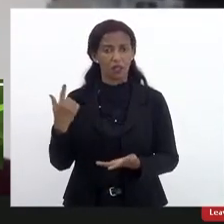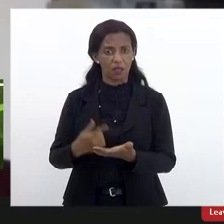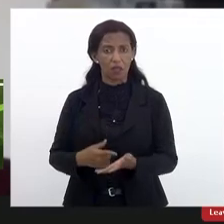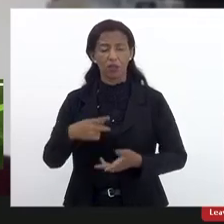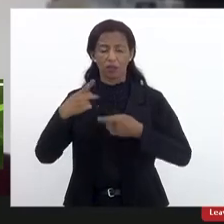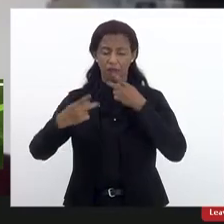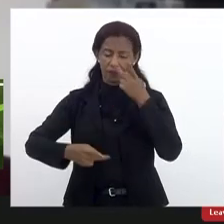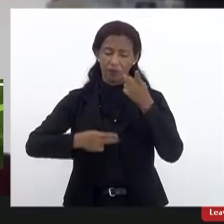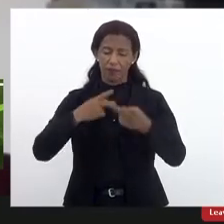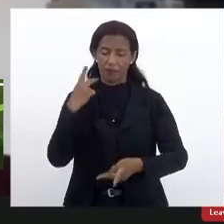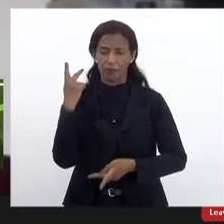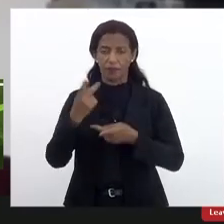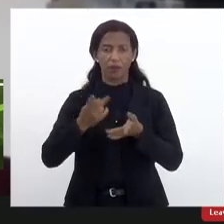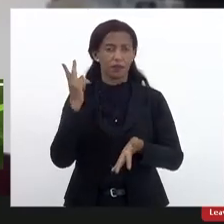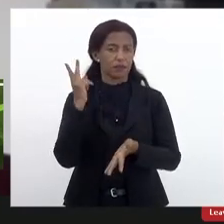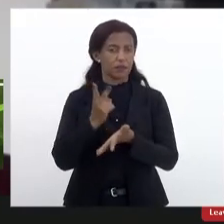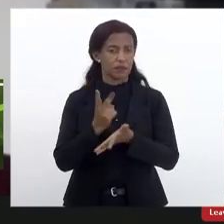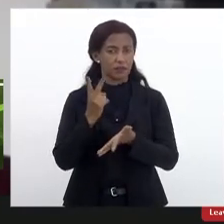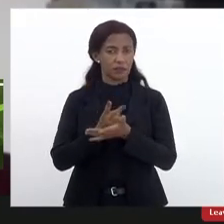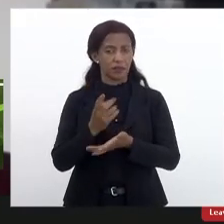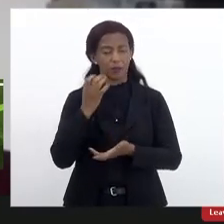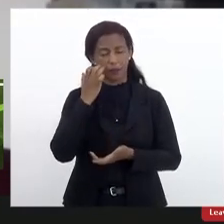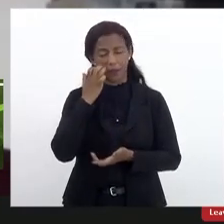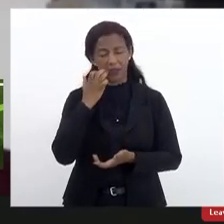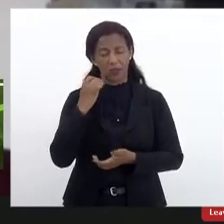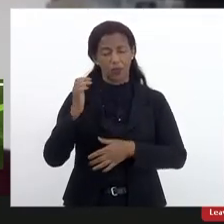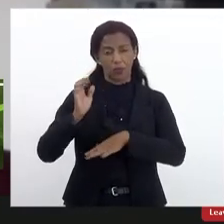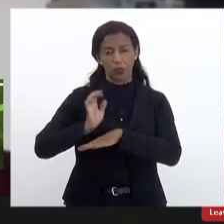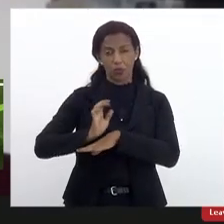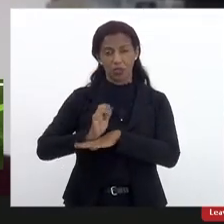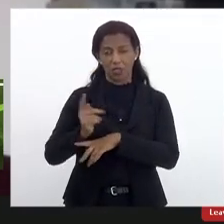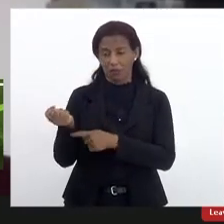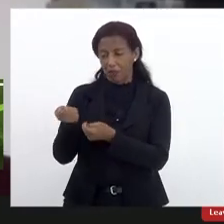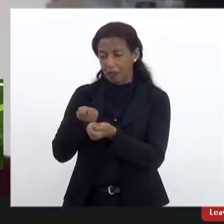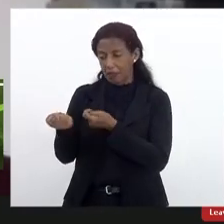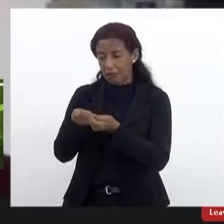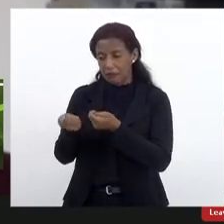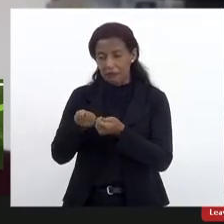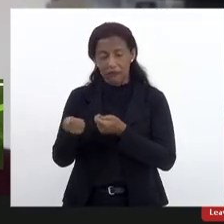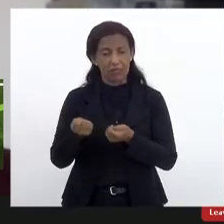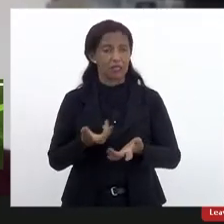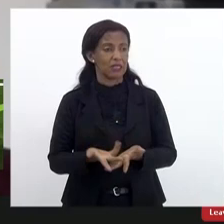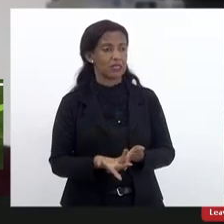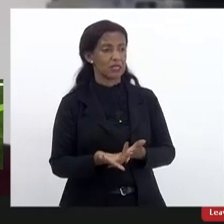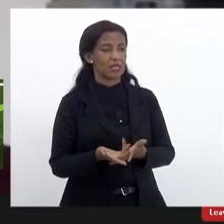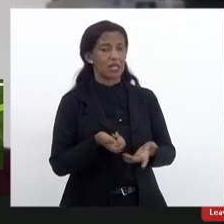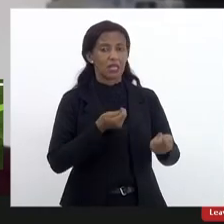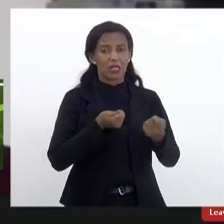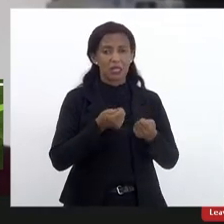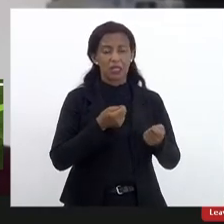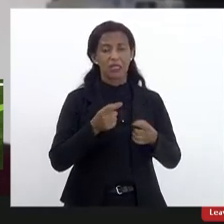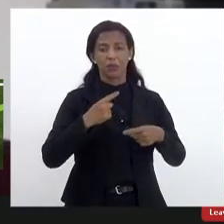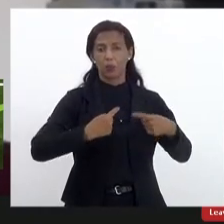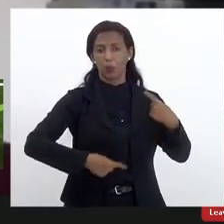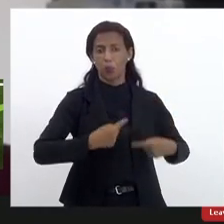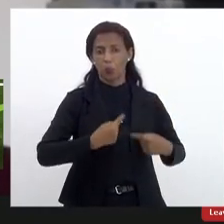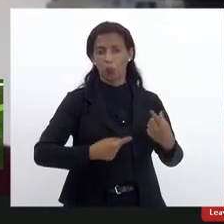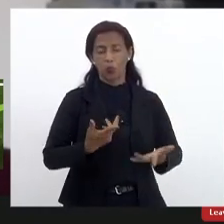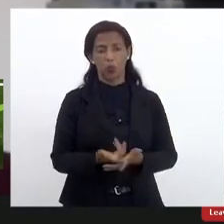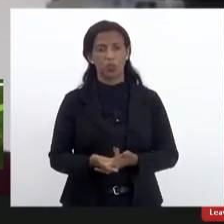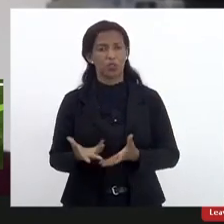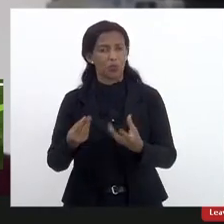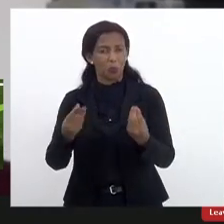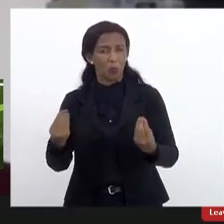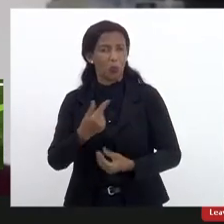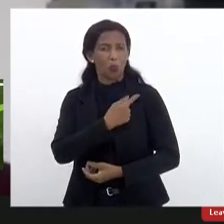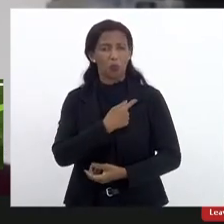dito sempre a situação do estado do Rio de Janeiro é sui generis crise econômica crise política muitos